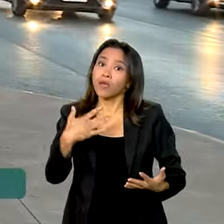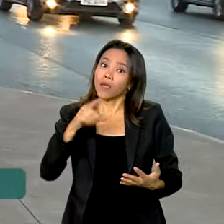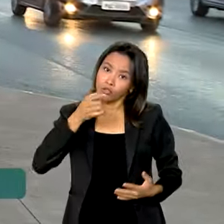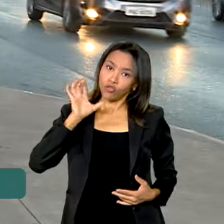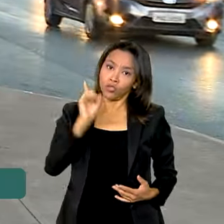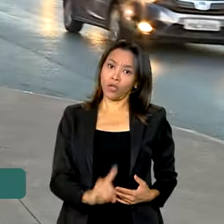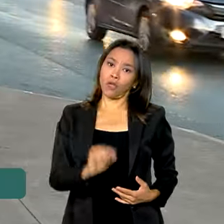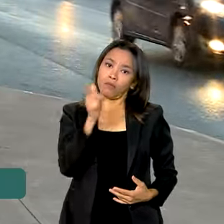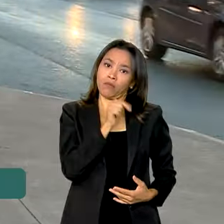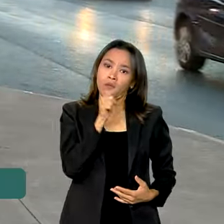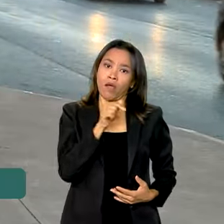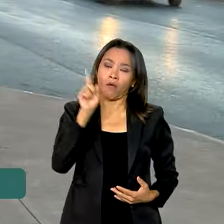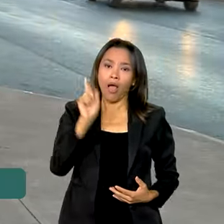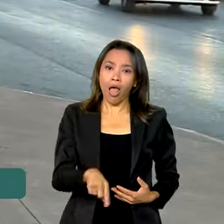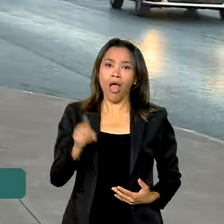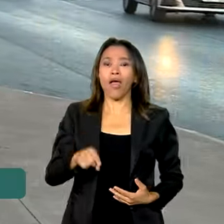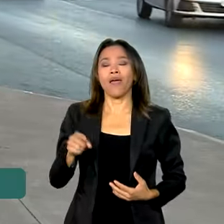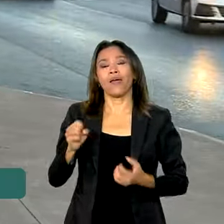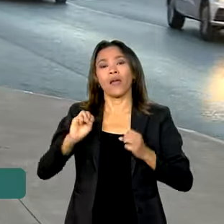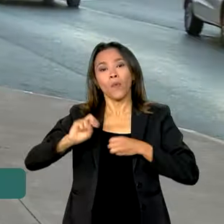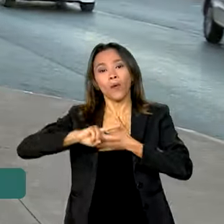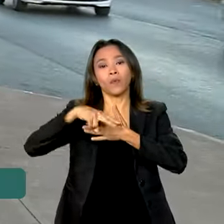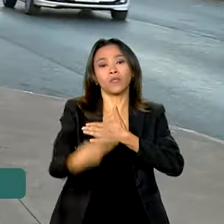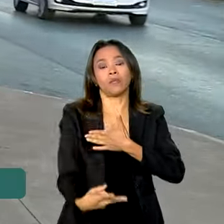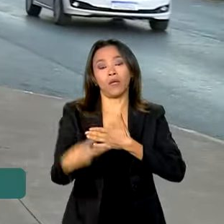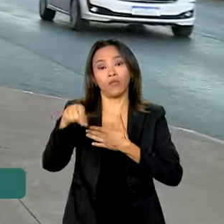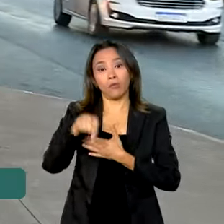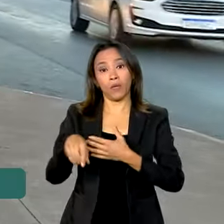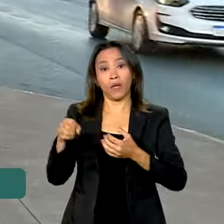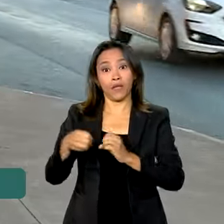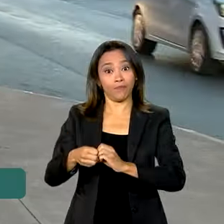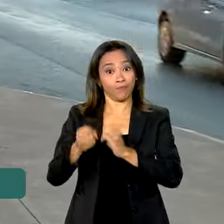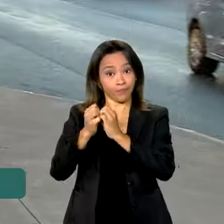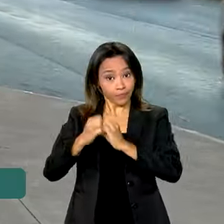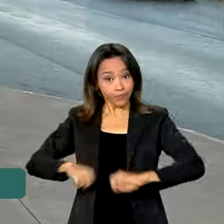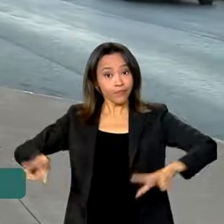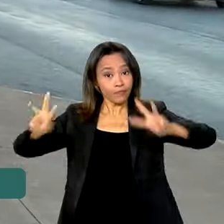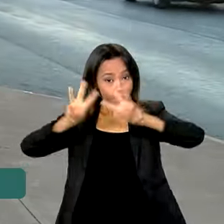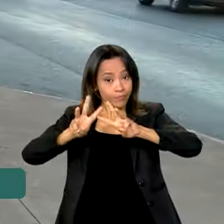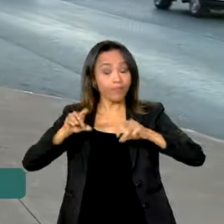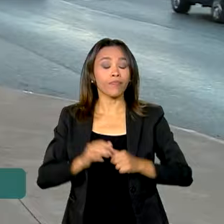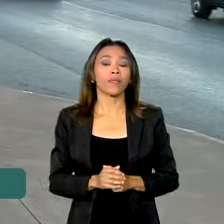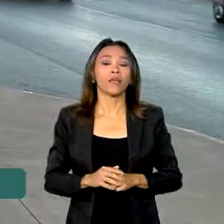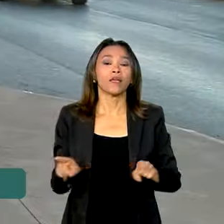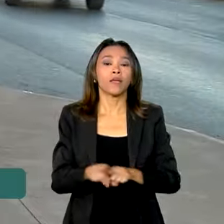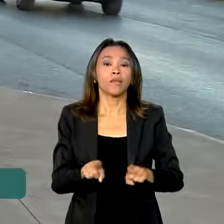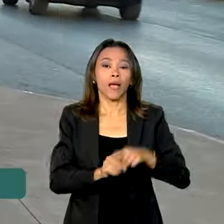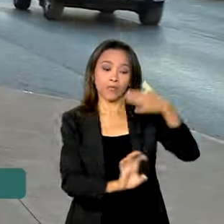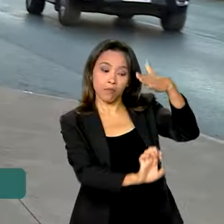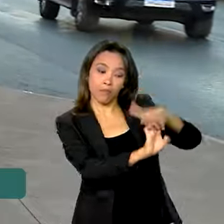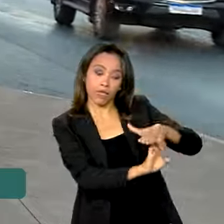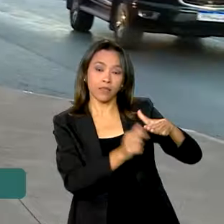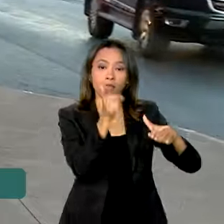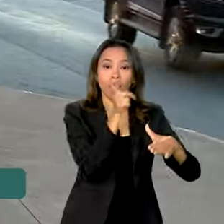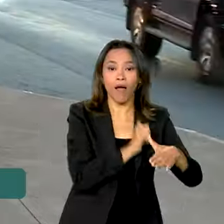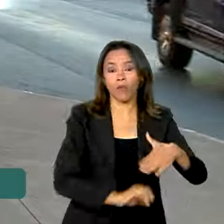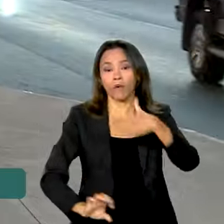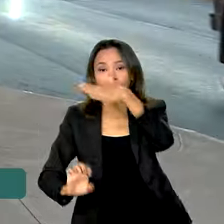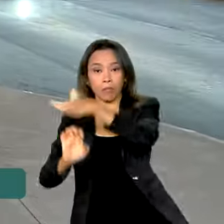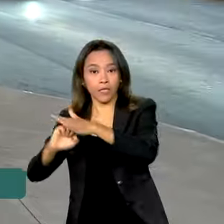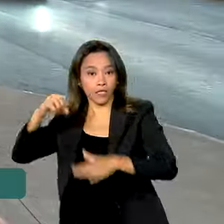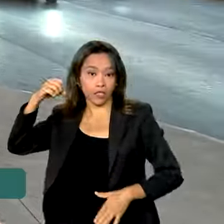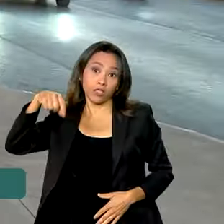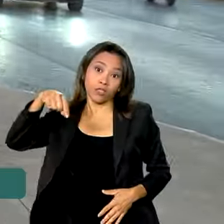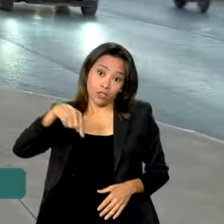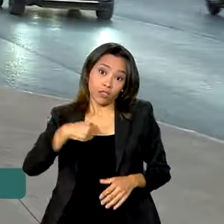direito reconhecido pelas Nações Unidas. As prestadoras de serviço de água e esgoto serão as responsáveis